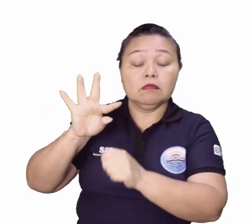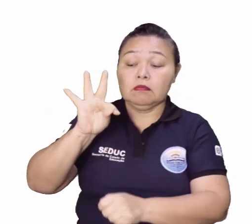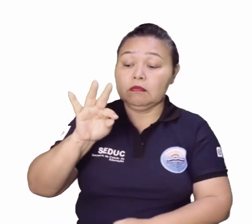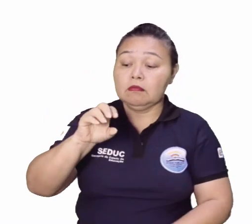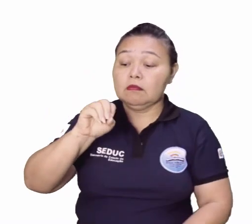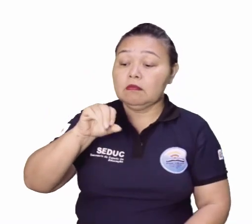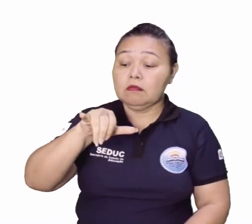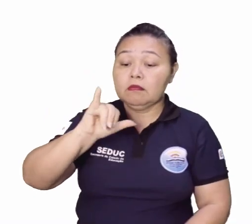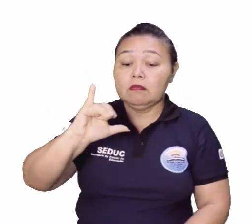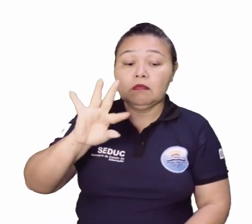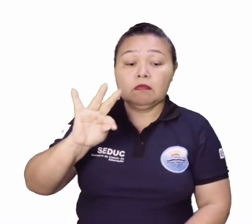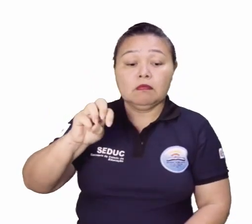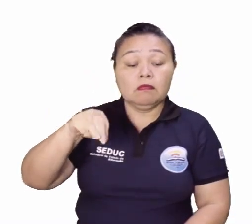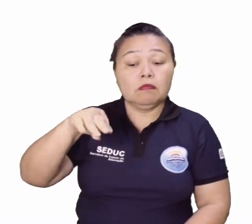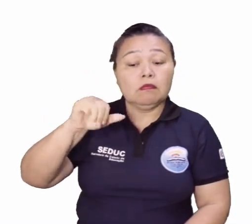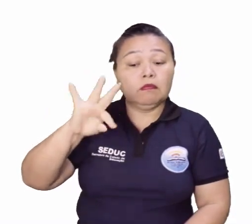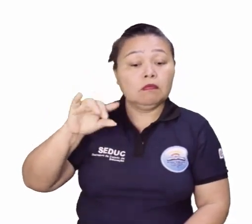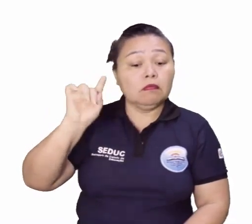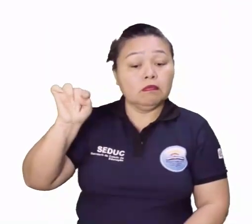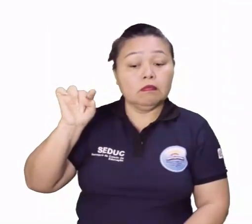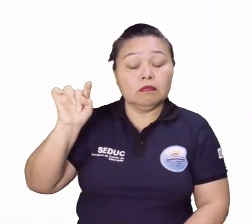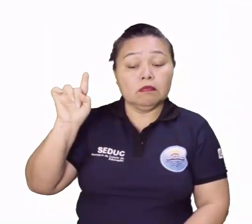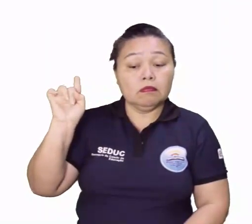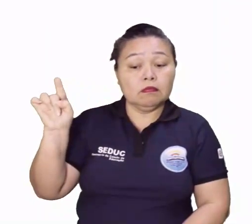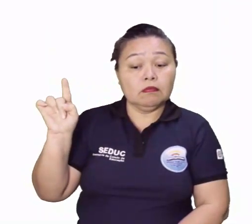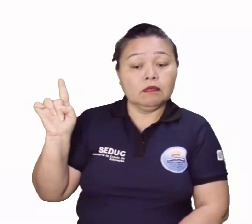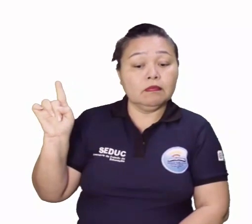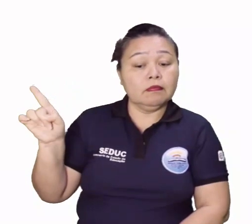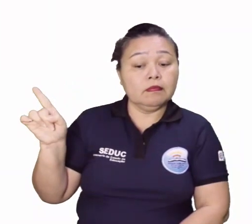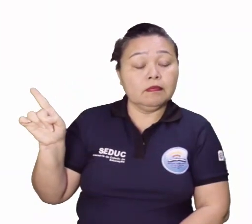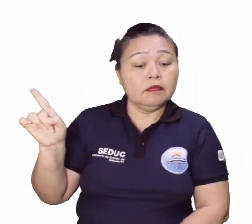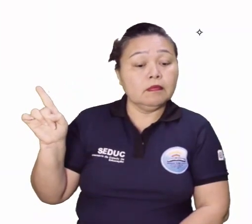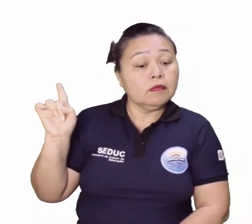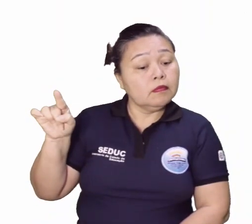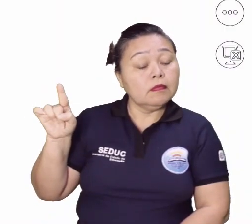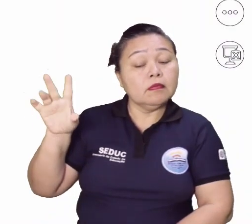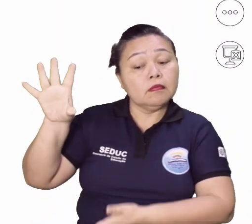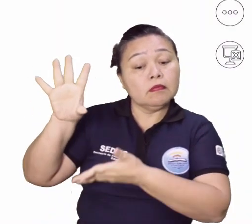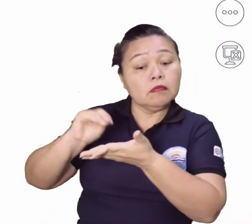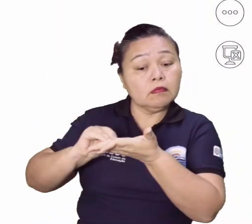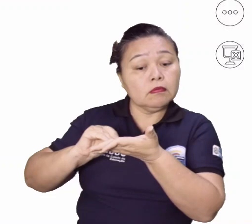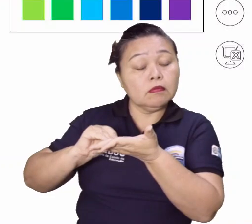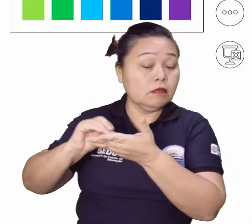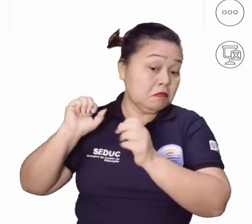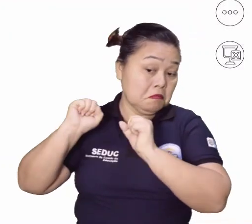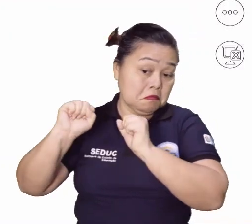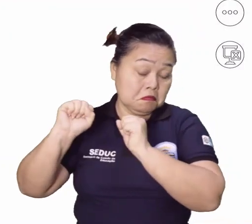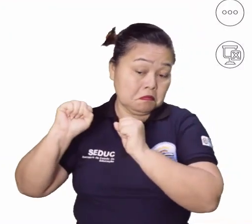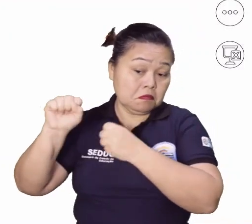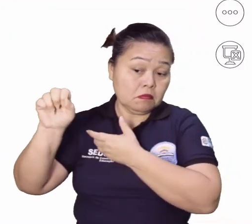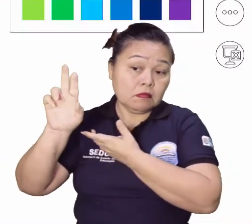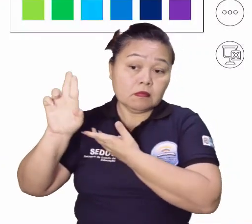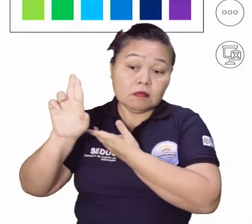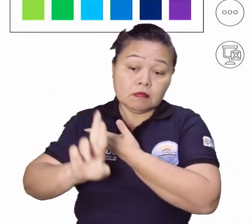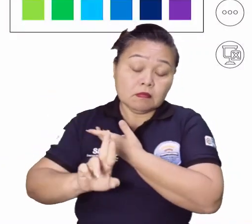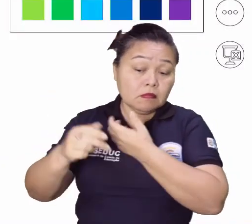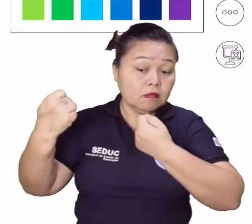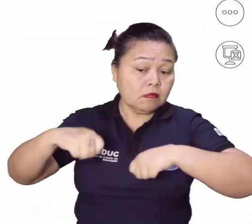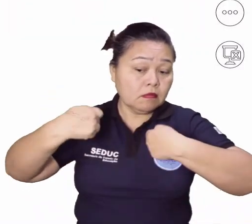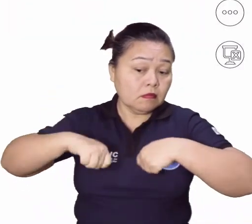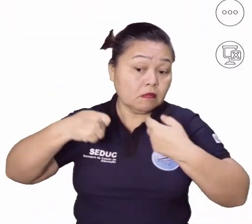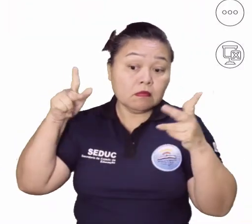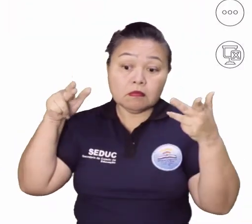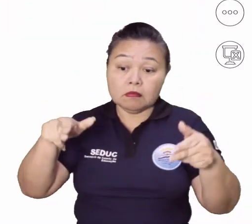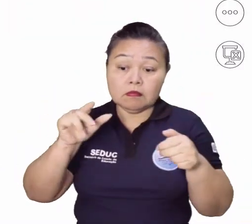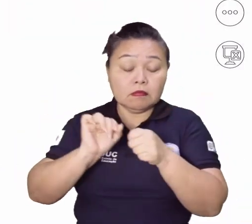O toyotismo, olha só. Esse aqui é o modelo, tá? É o modelo que vocês podem utilizar para a resposta, mas não precisa